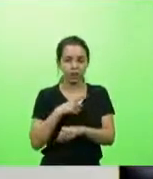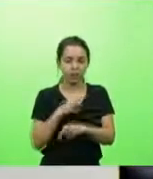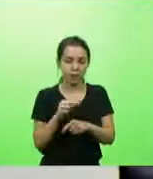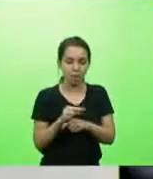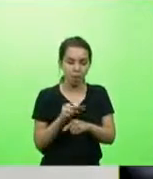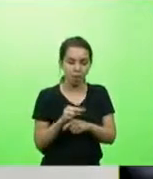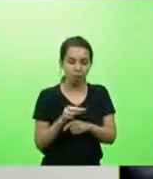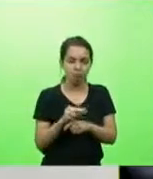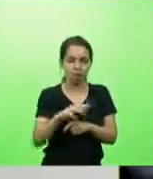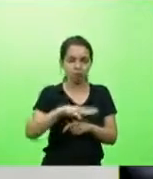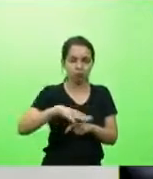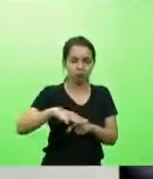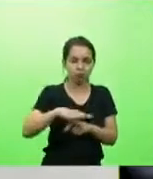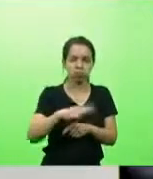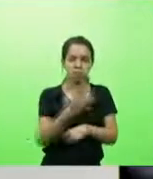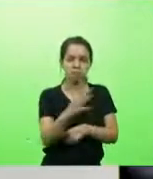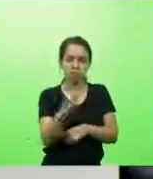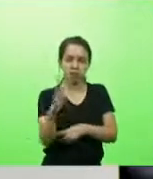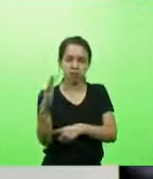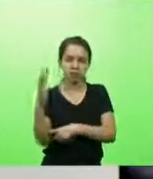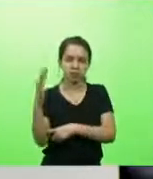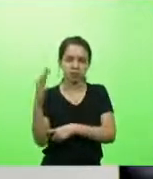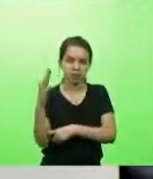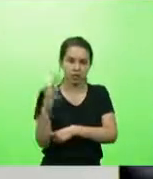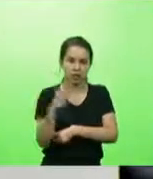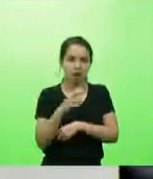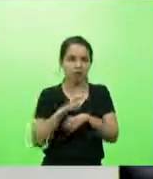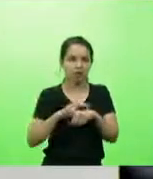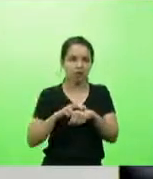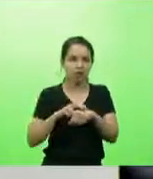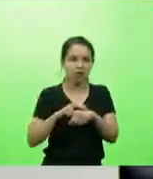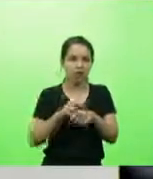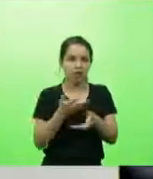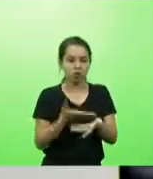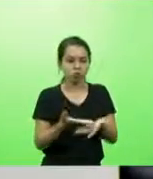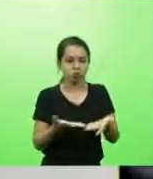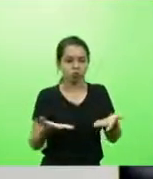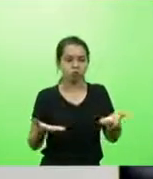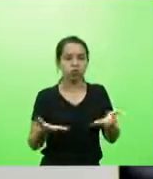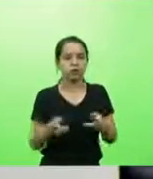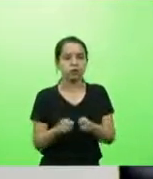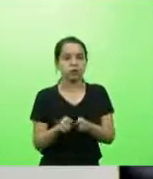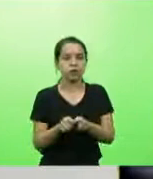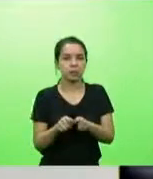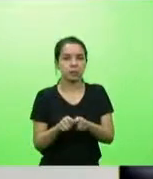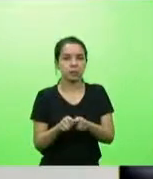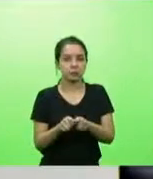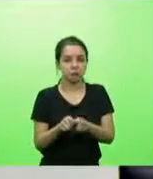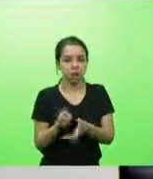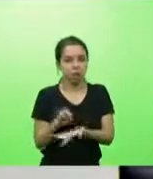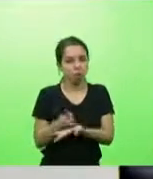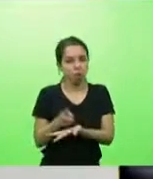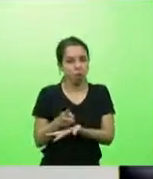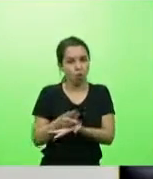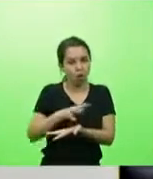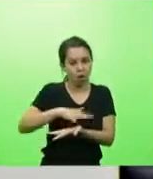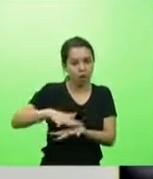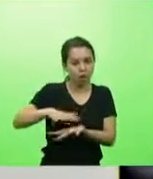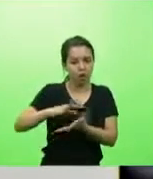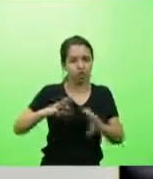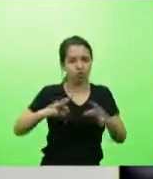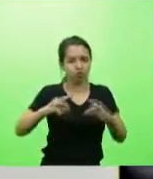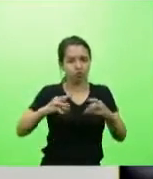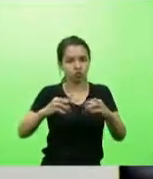tanto na questão ambiental quanto na conservação no ambiente como um todo.